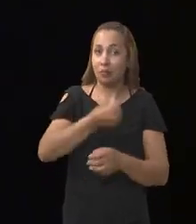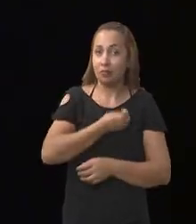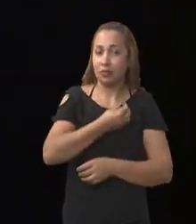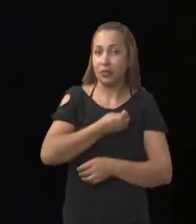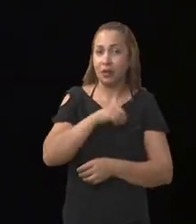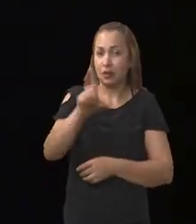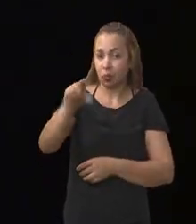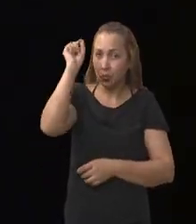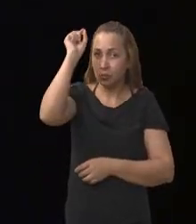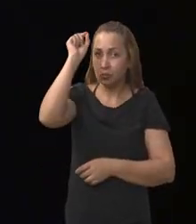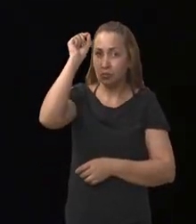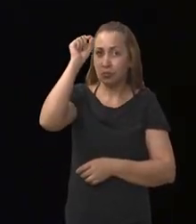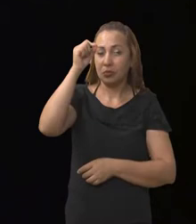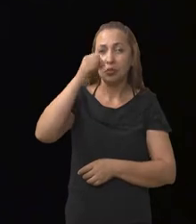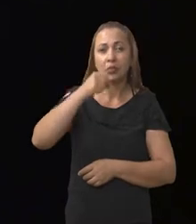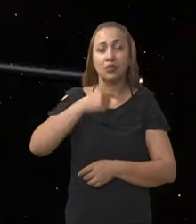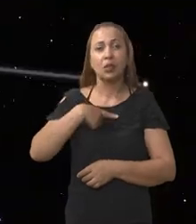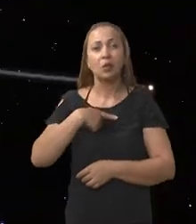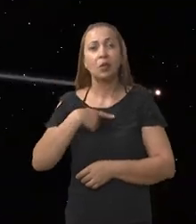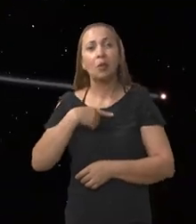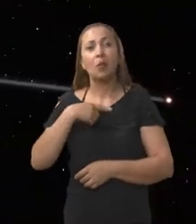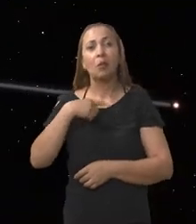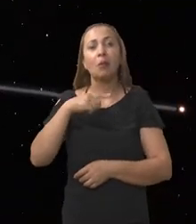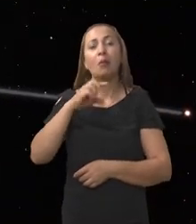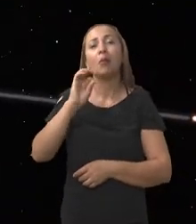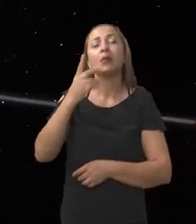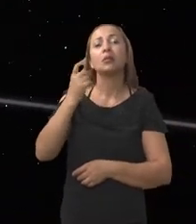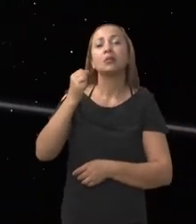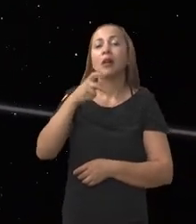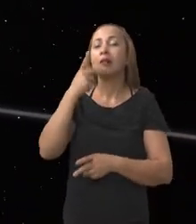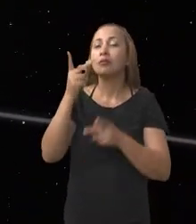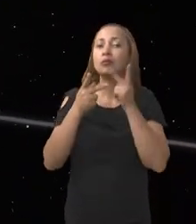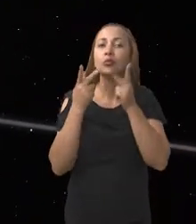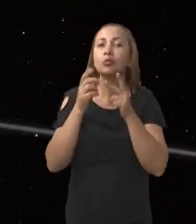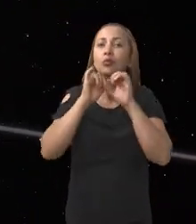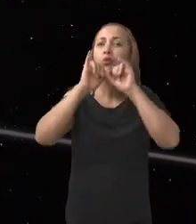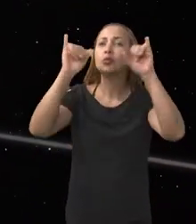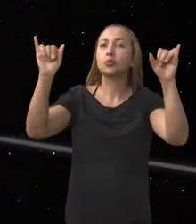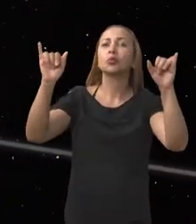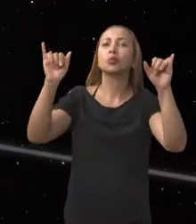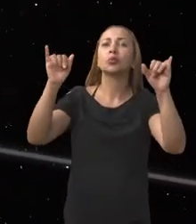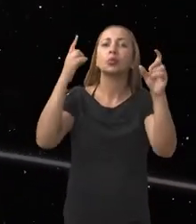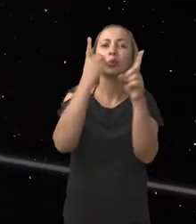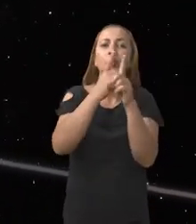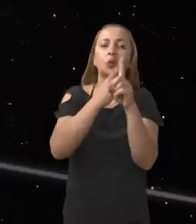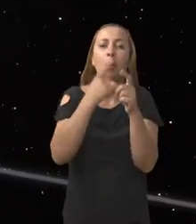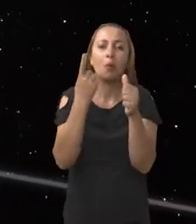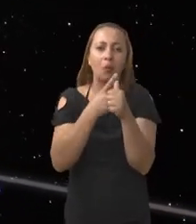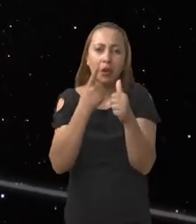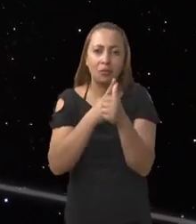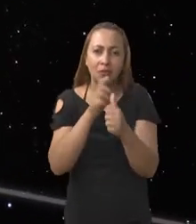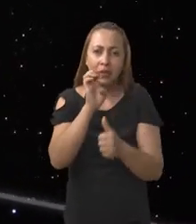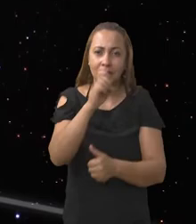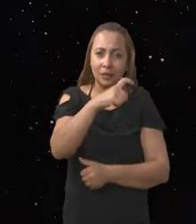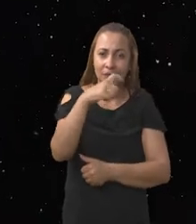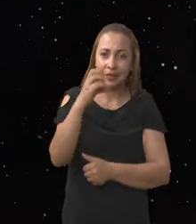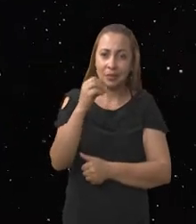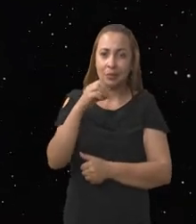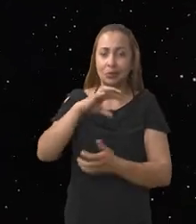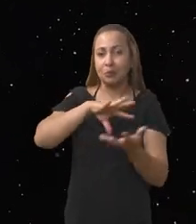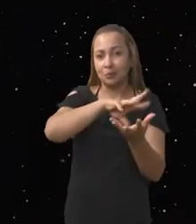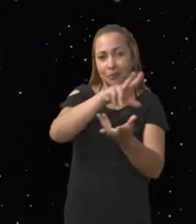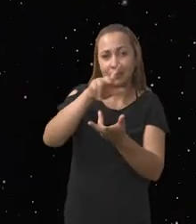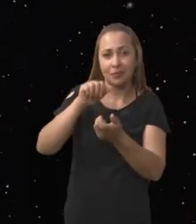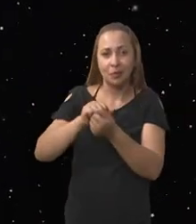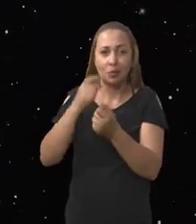foi quando Michel Maior anuncia a descoberta do seu primeiro exoplaneta, ou seja,